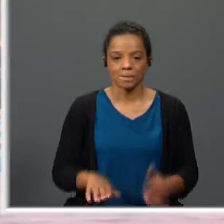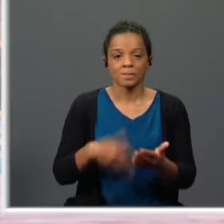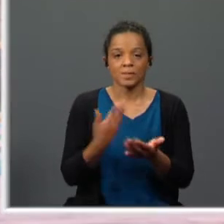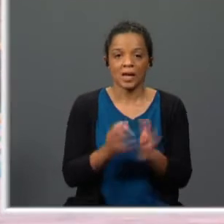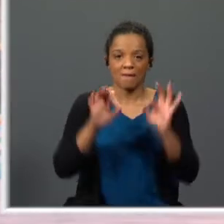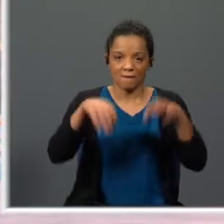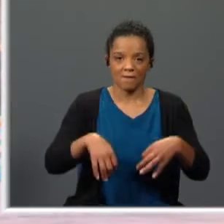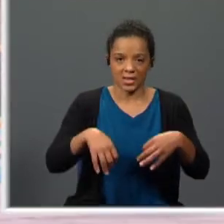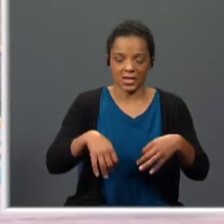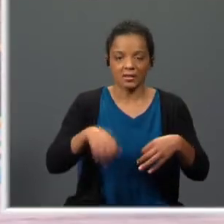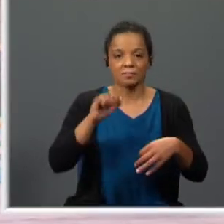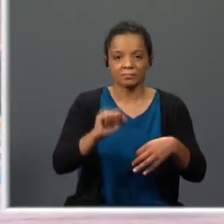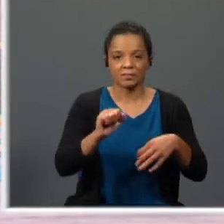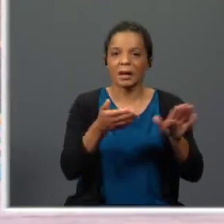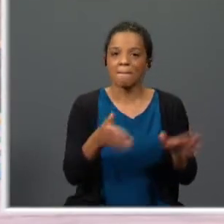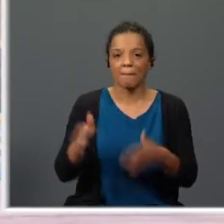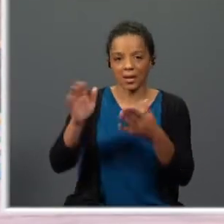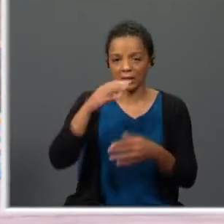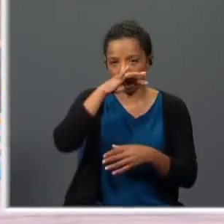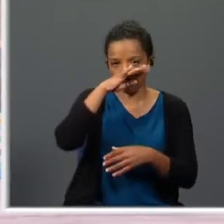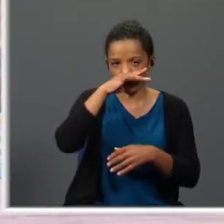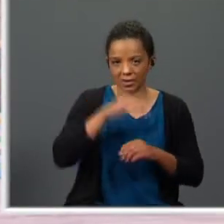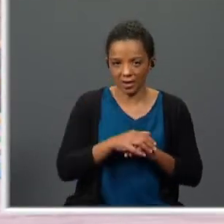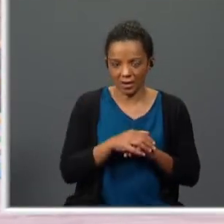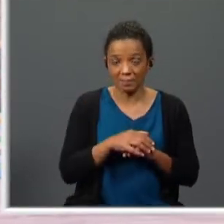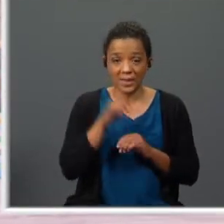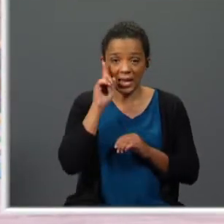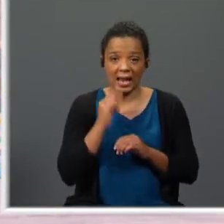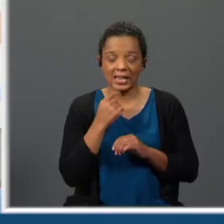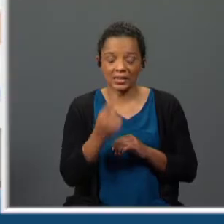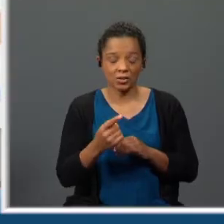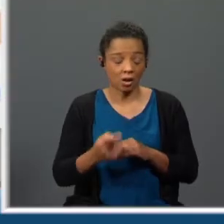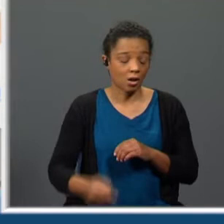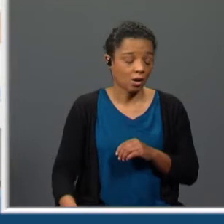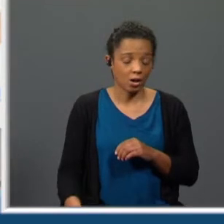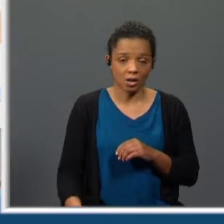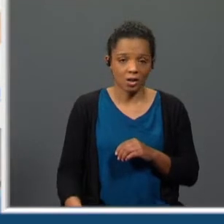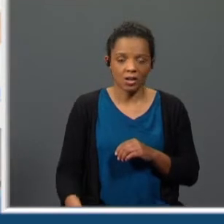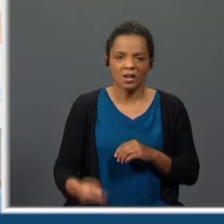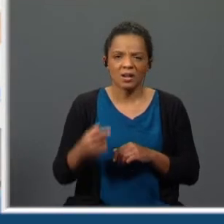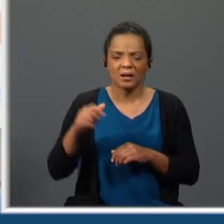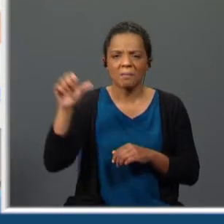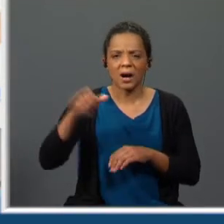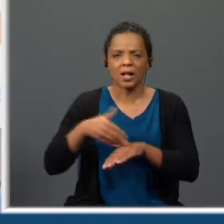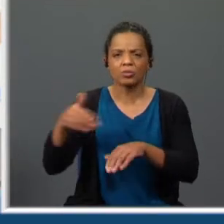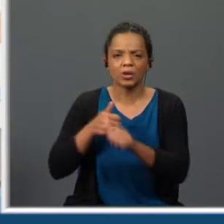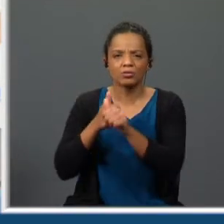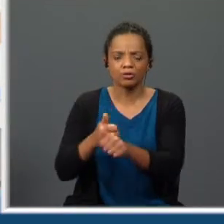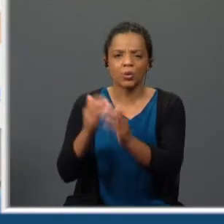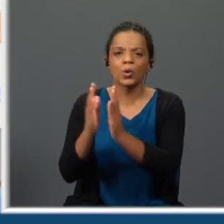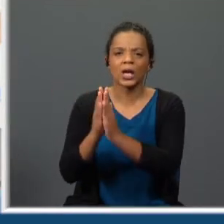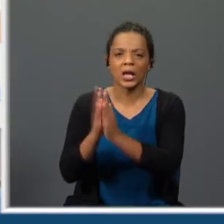cena da alcoviteira repara que ela ainda diz má hora eu servi serviu quem serviu o clero